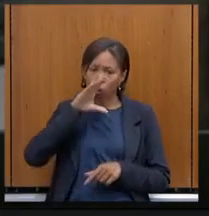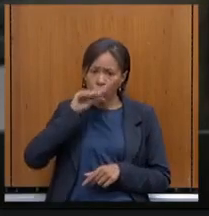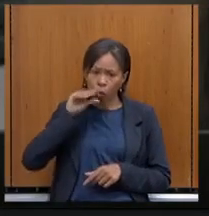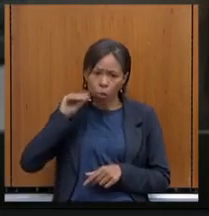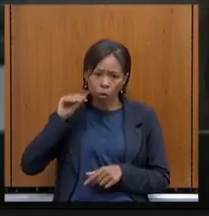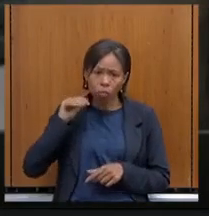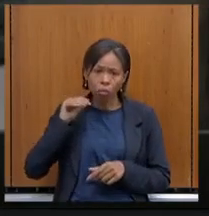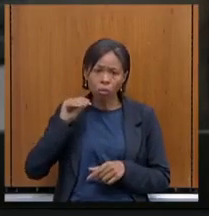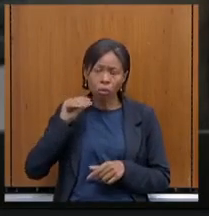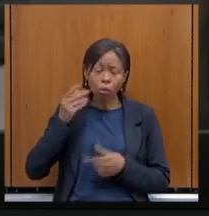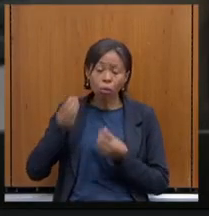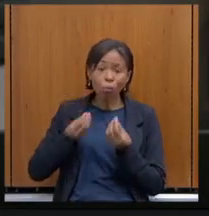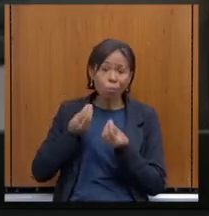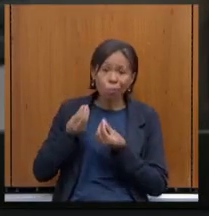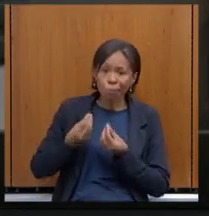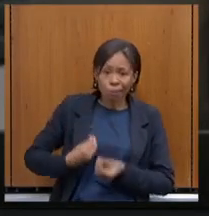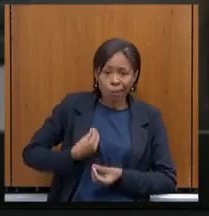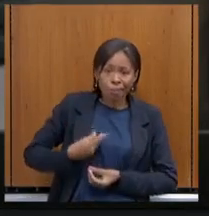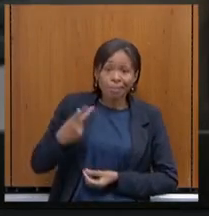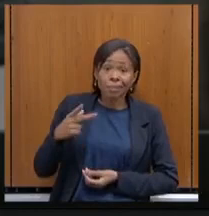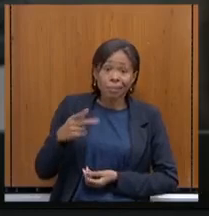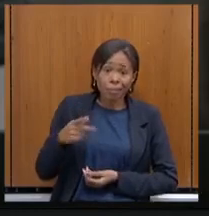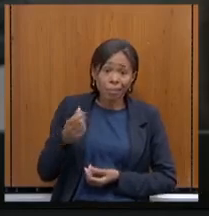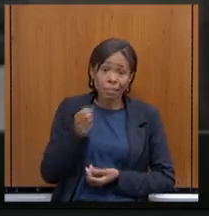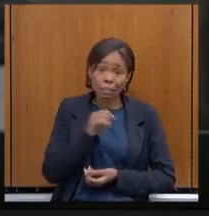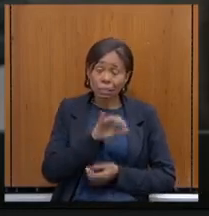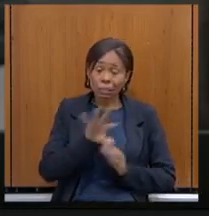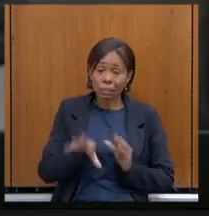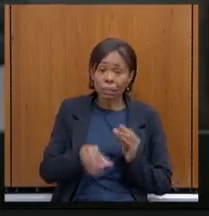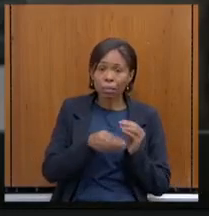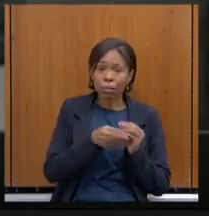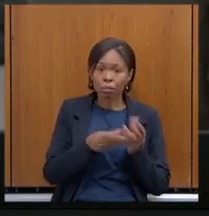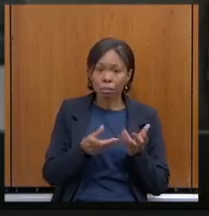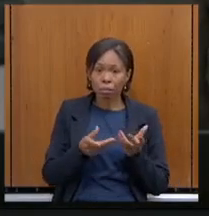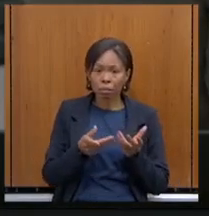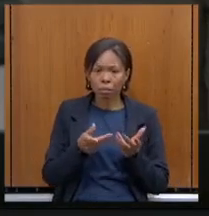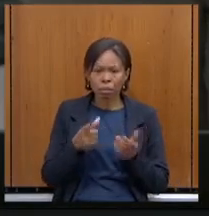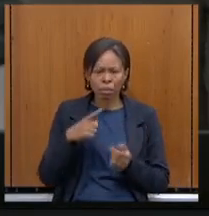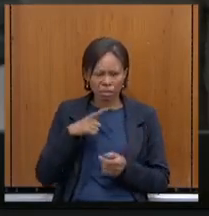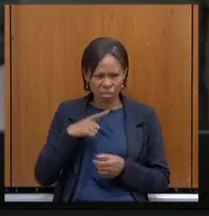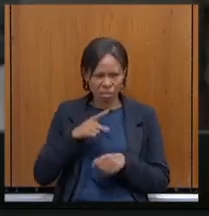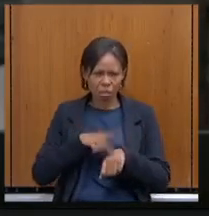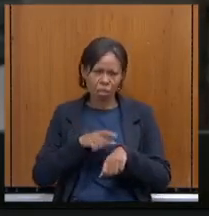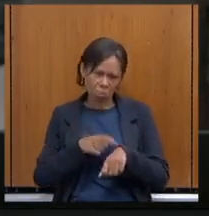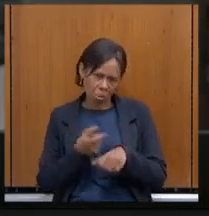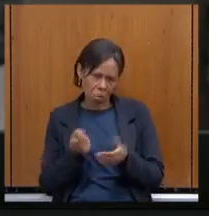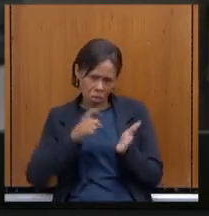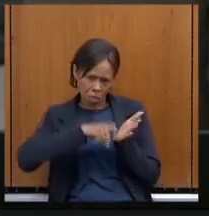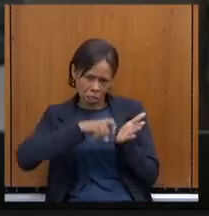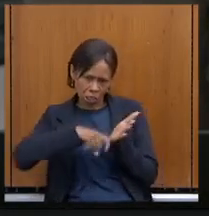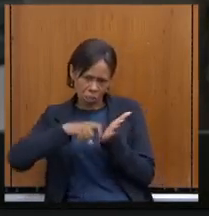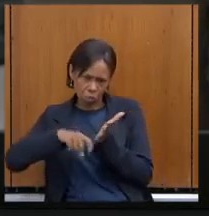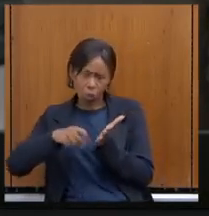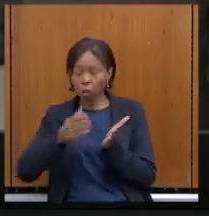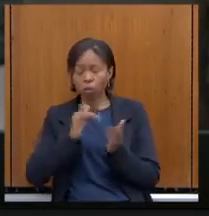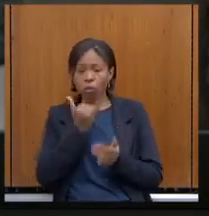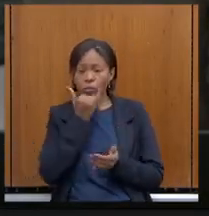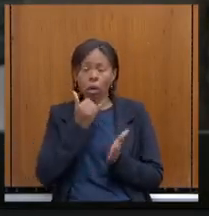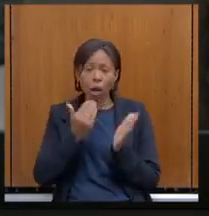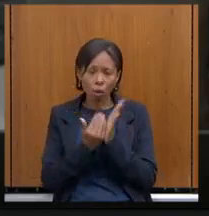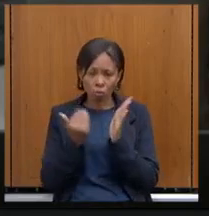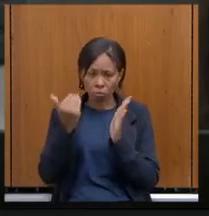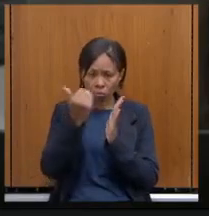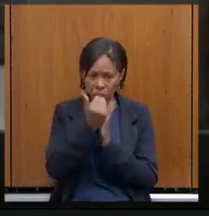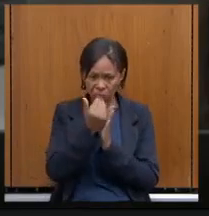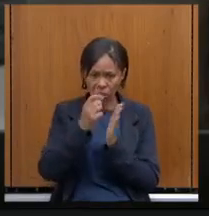com a adesão? Teremos aumento de tributos? Nada disso foi respondido.